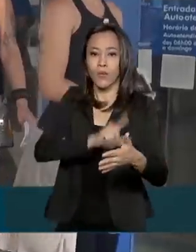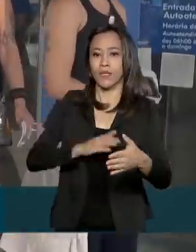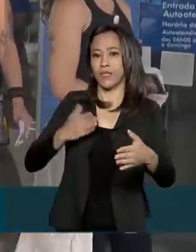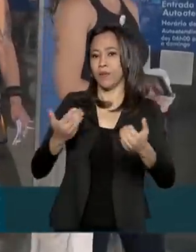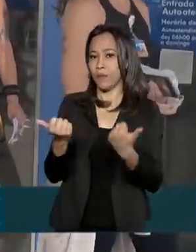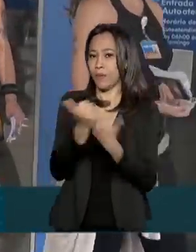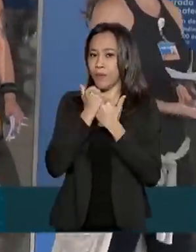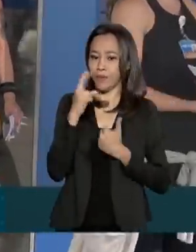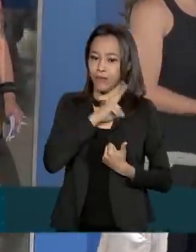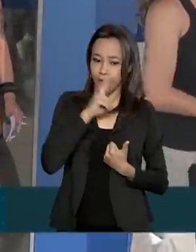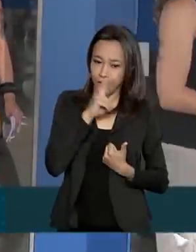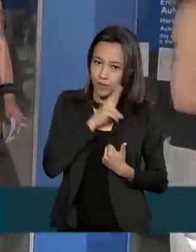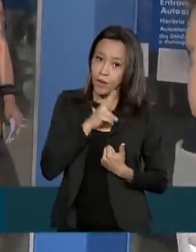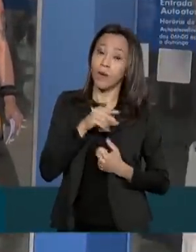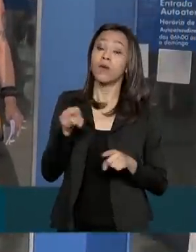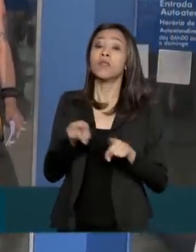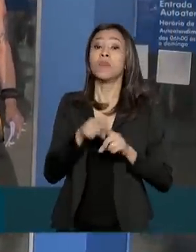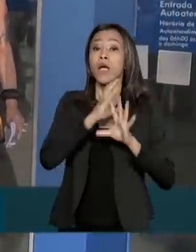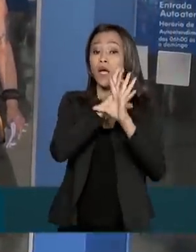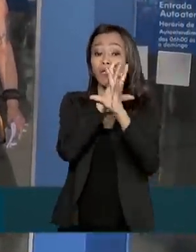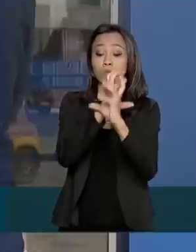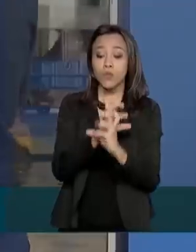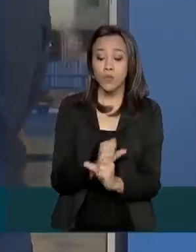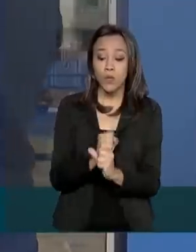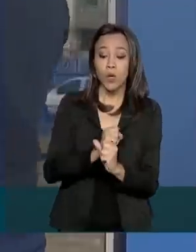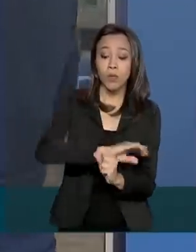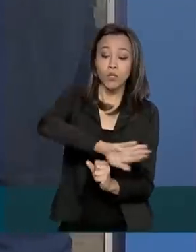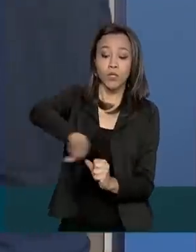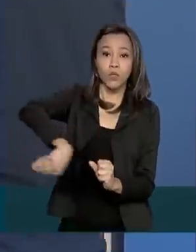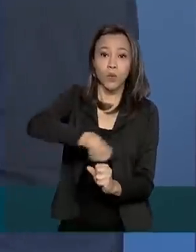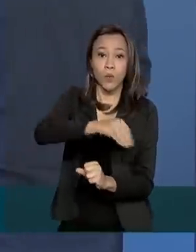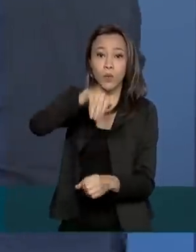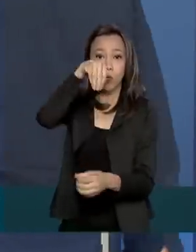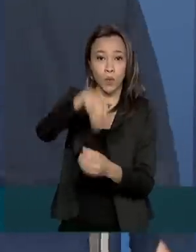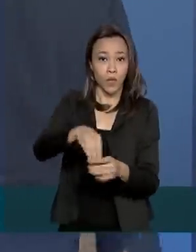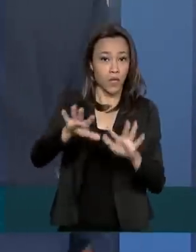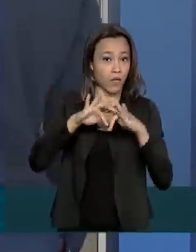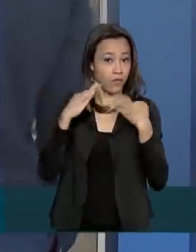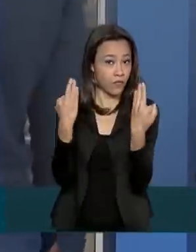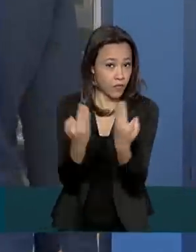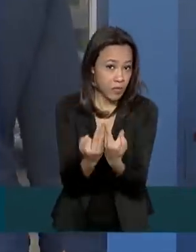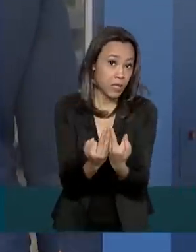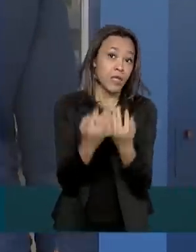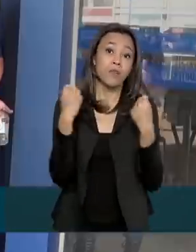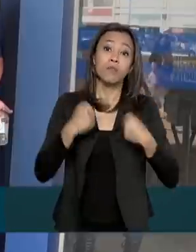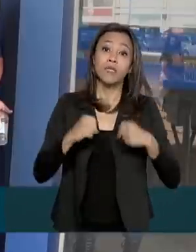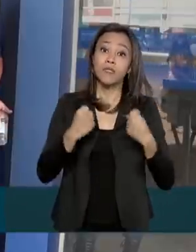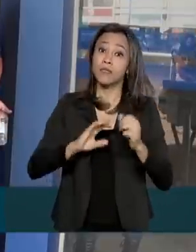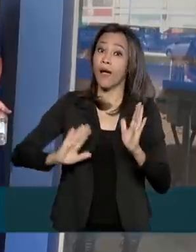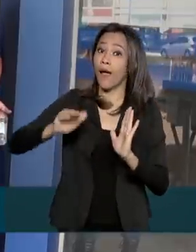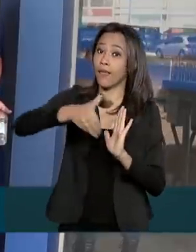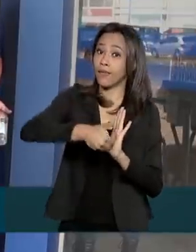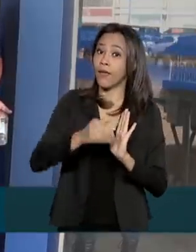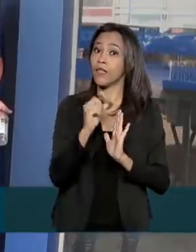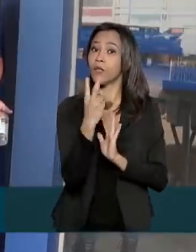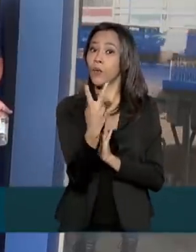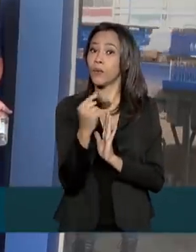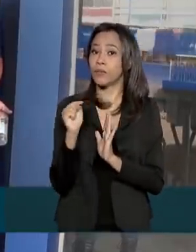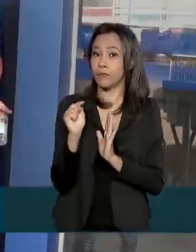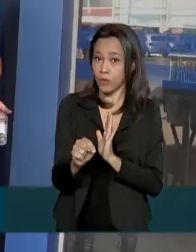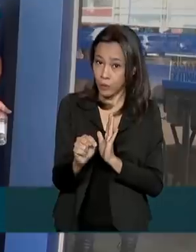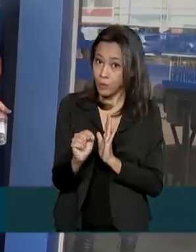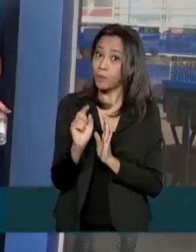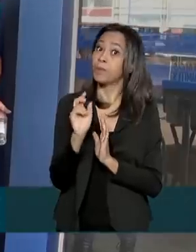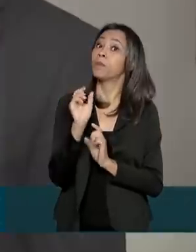Entre eles, a soma da renda de todos os integrantes da família deve ser de, no máximo, 2 mil reais por